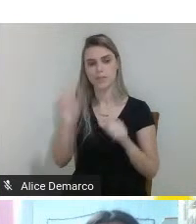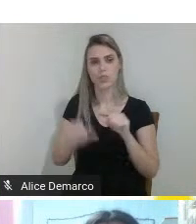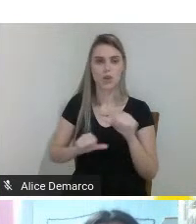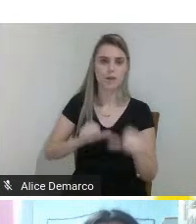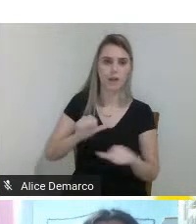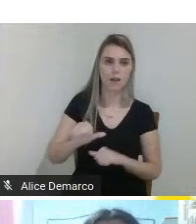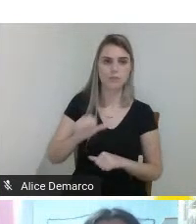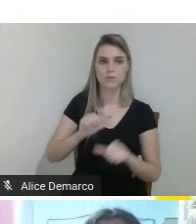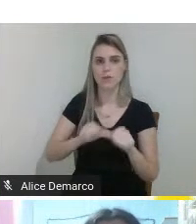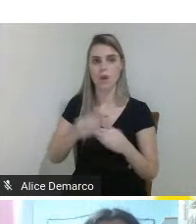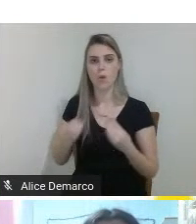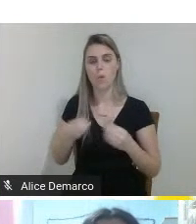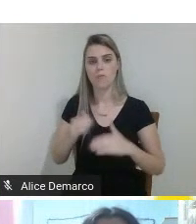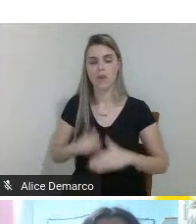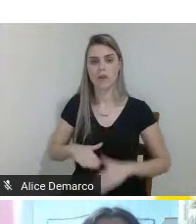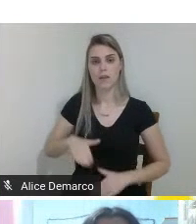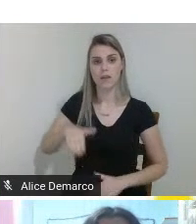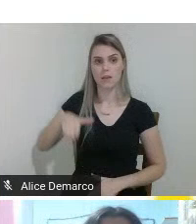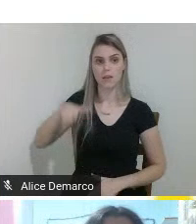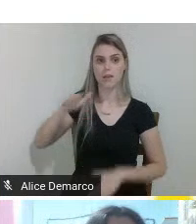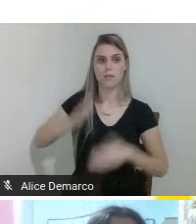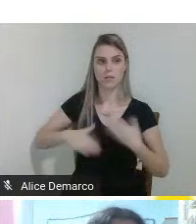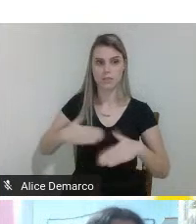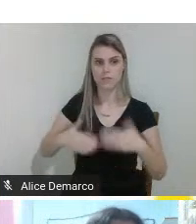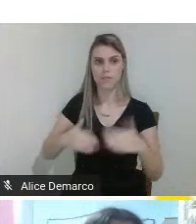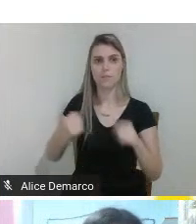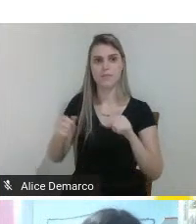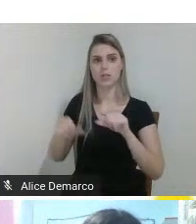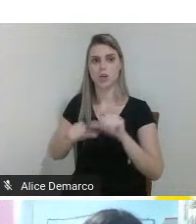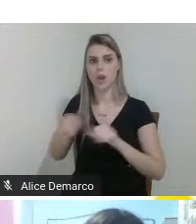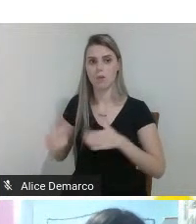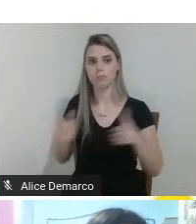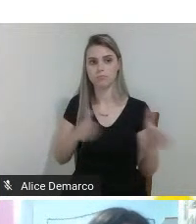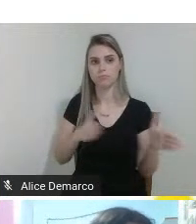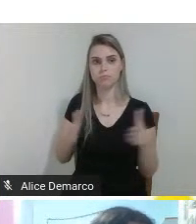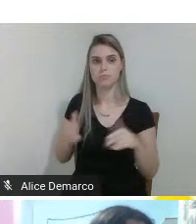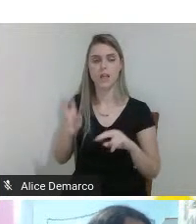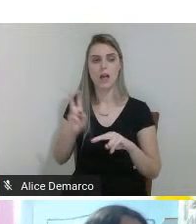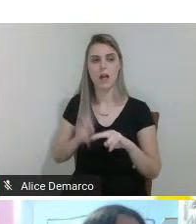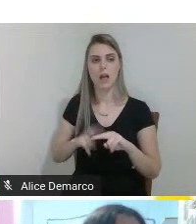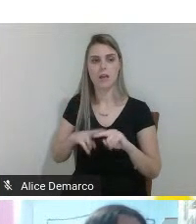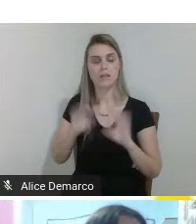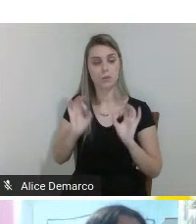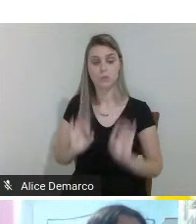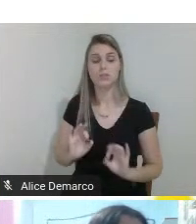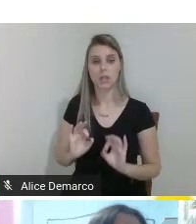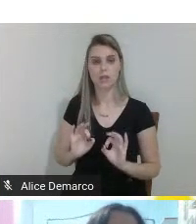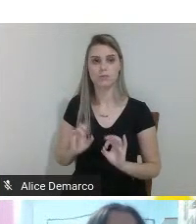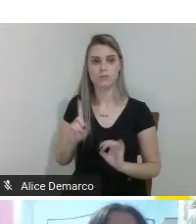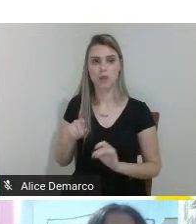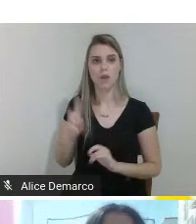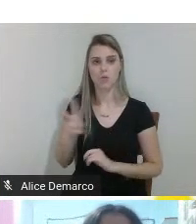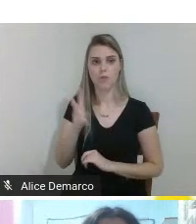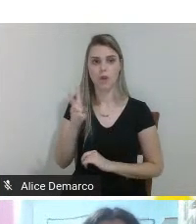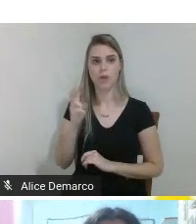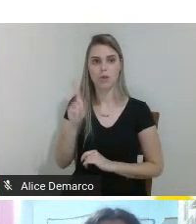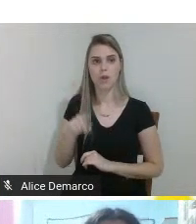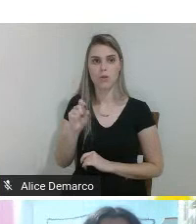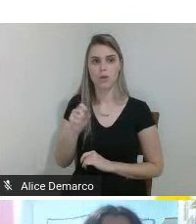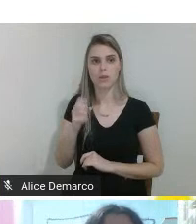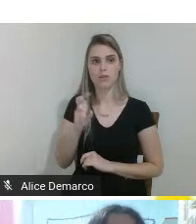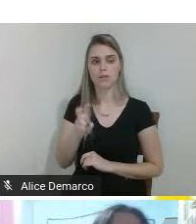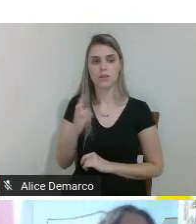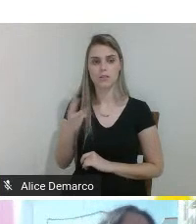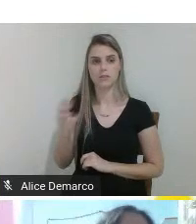conforme ela vai se desenvolvendo a nossa cadeira deu certo ela seria o preço dela seria 530